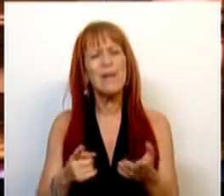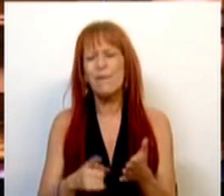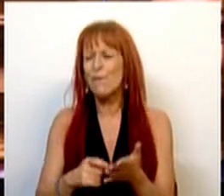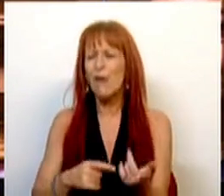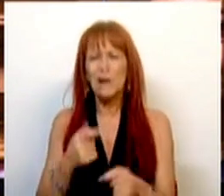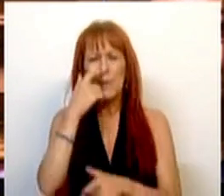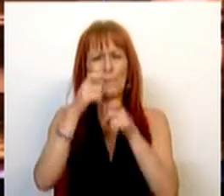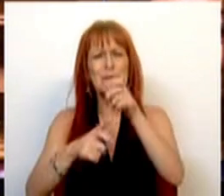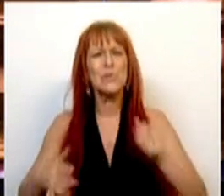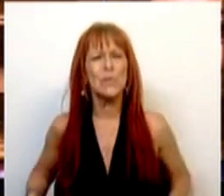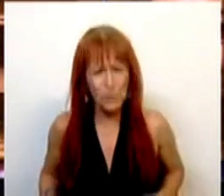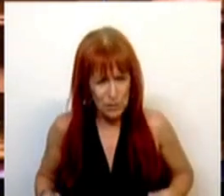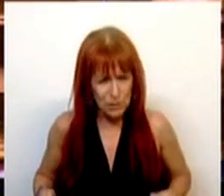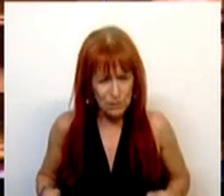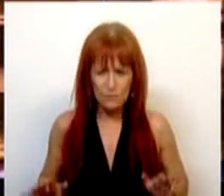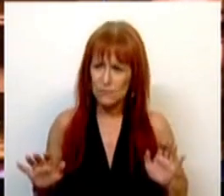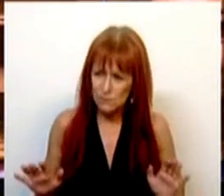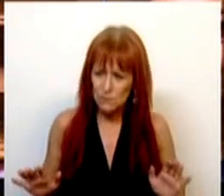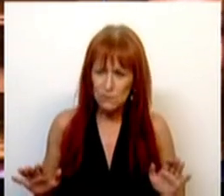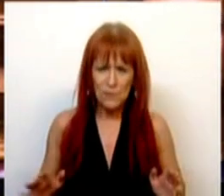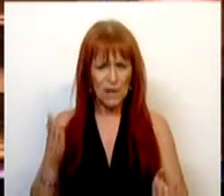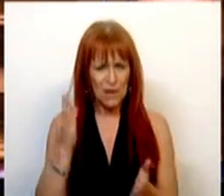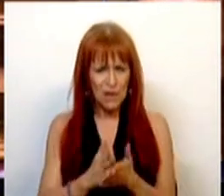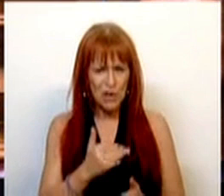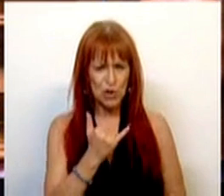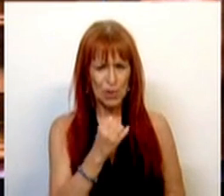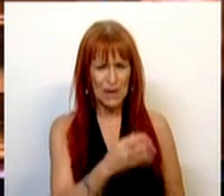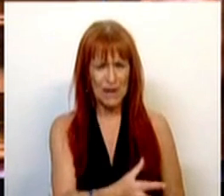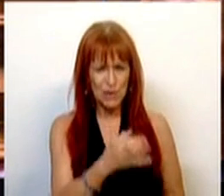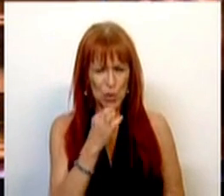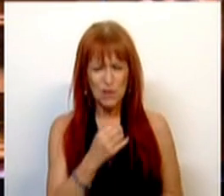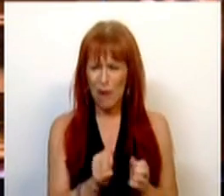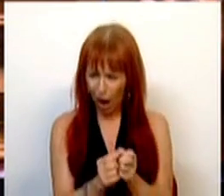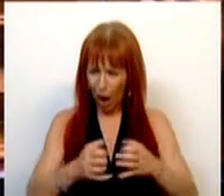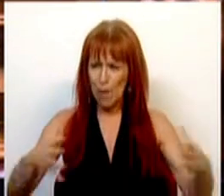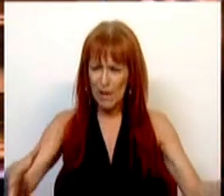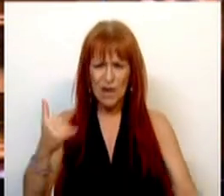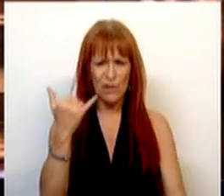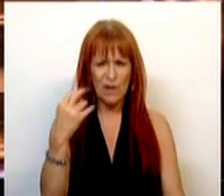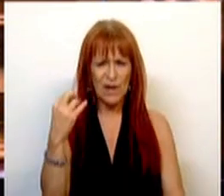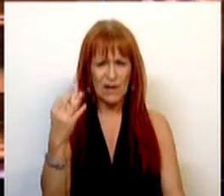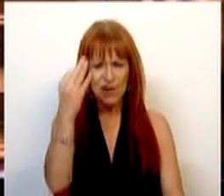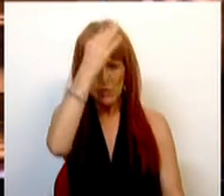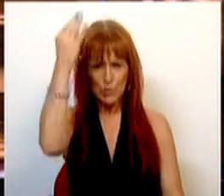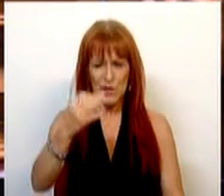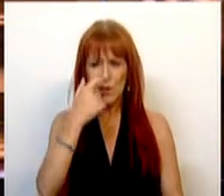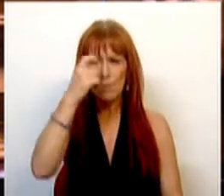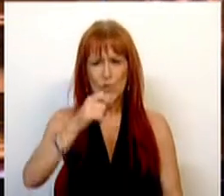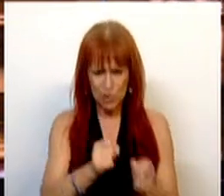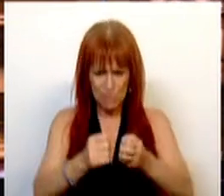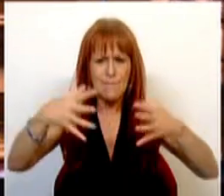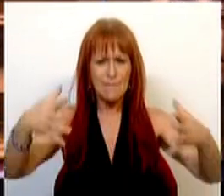de pessoal. Ora, desde 2018 aumentámos 23% em pessoal.